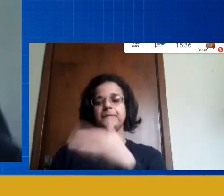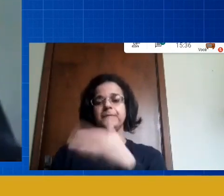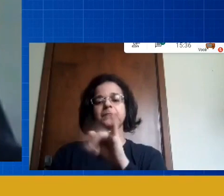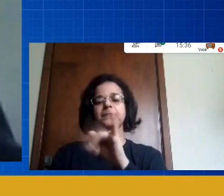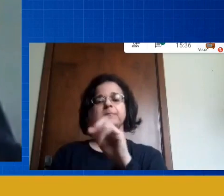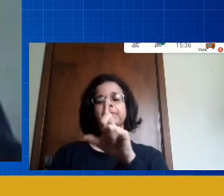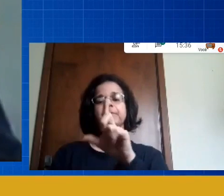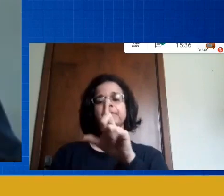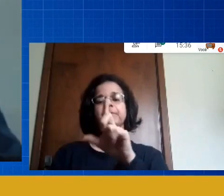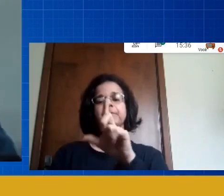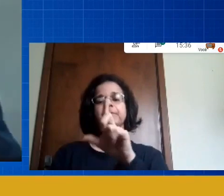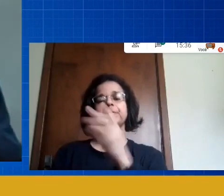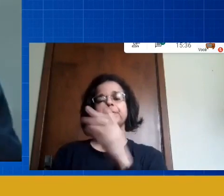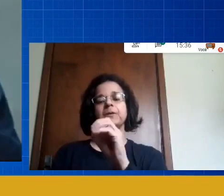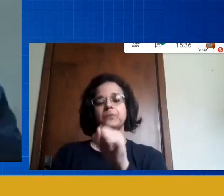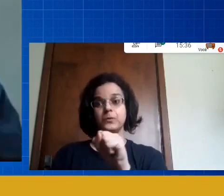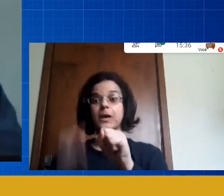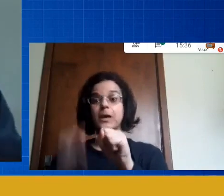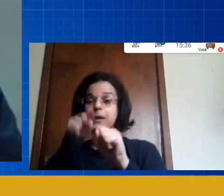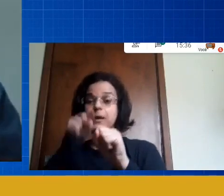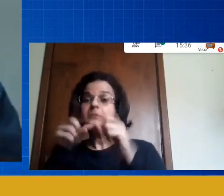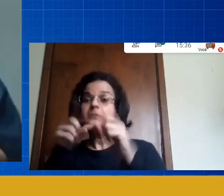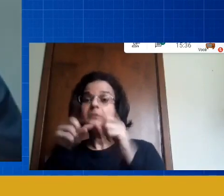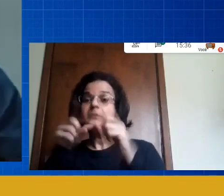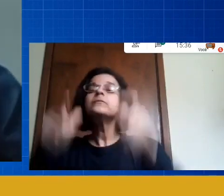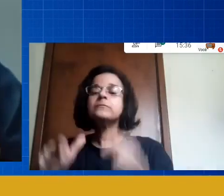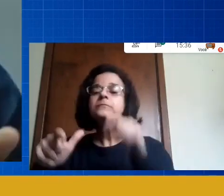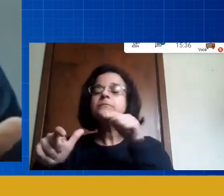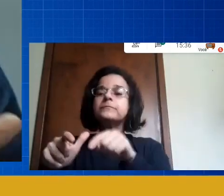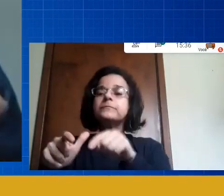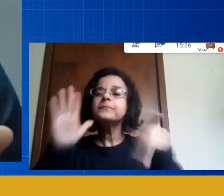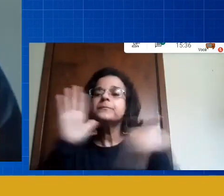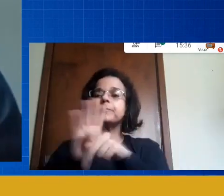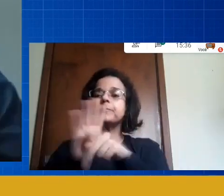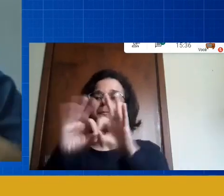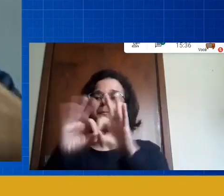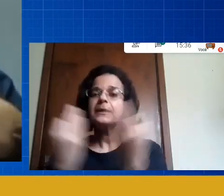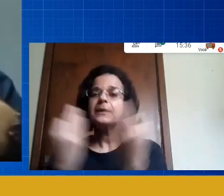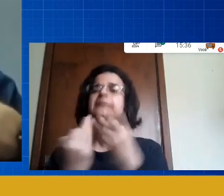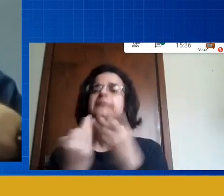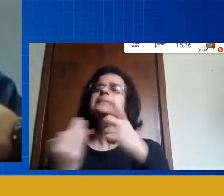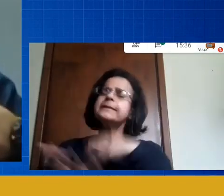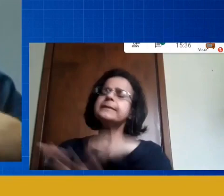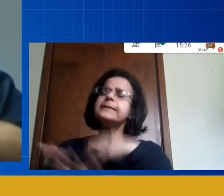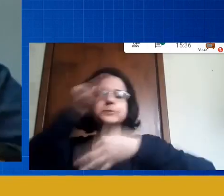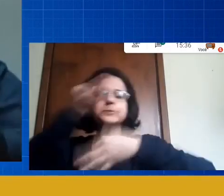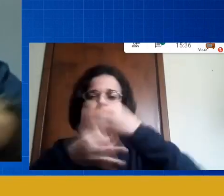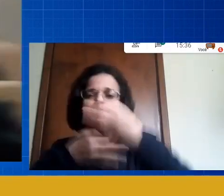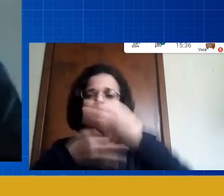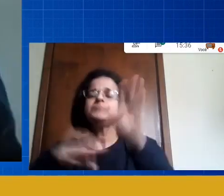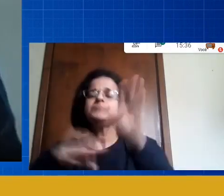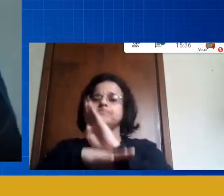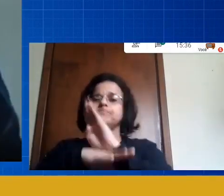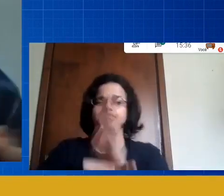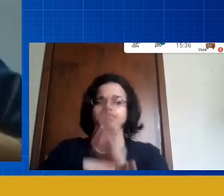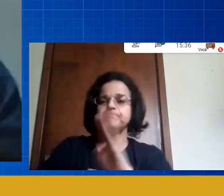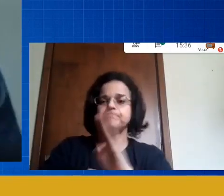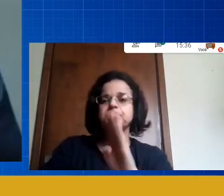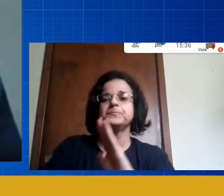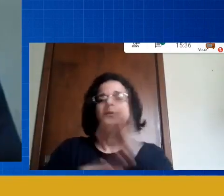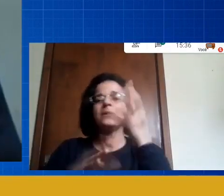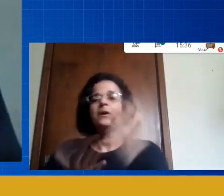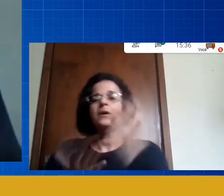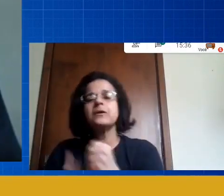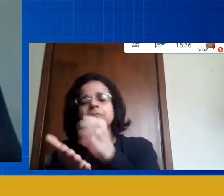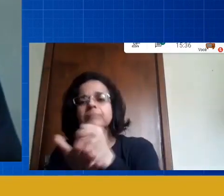famílias aonde eu vou ter dicas sugestões contribuições vídeos ferramentas